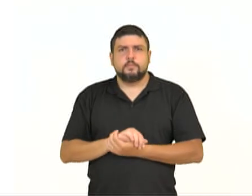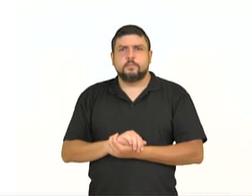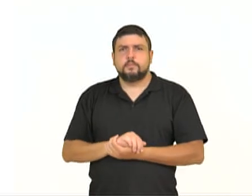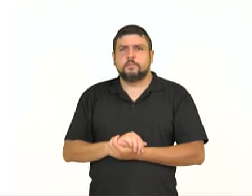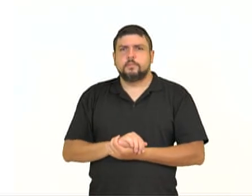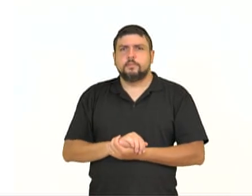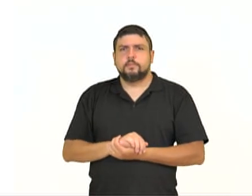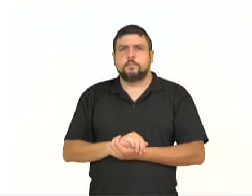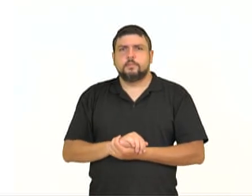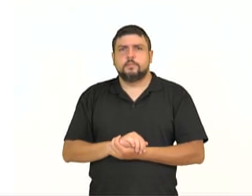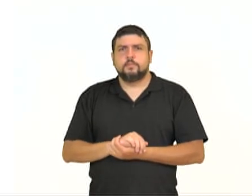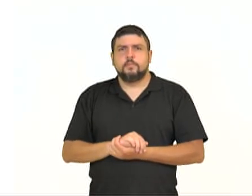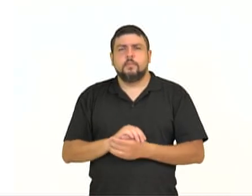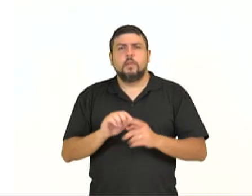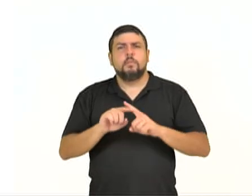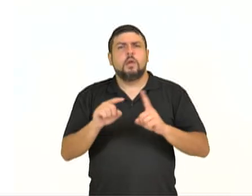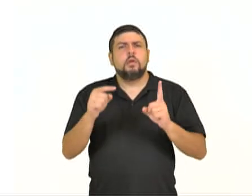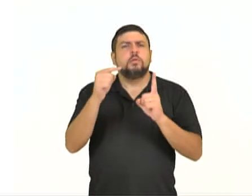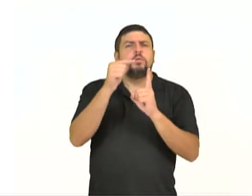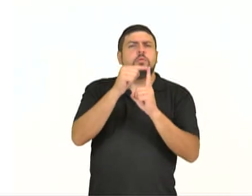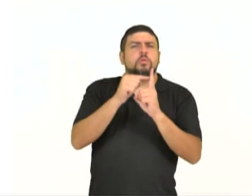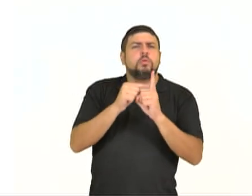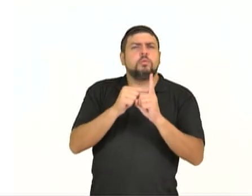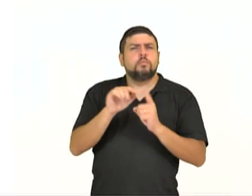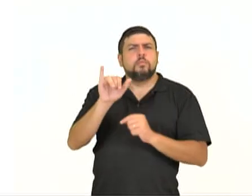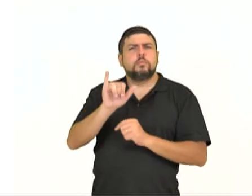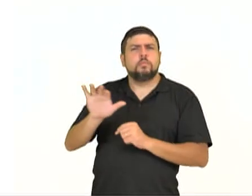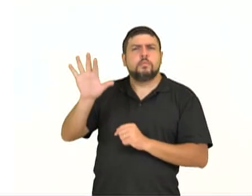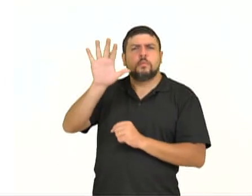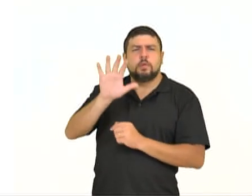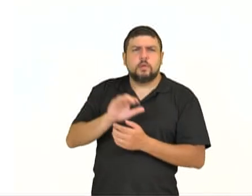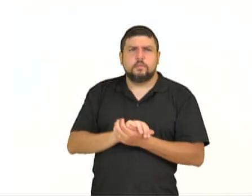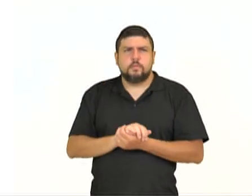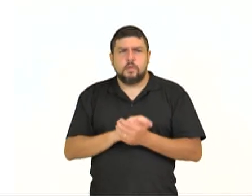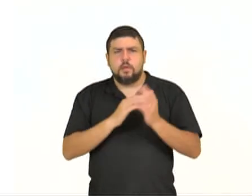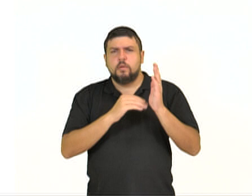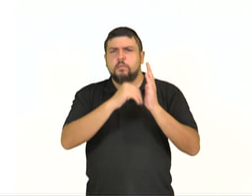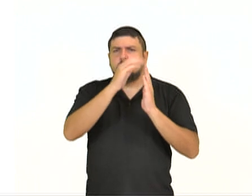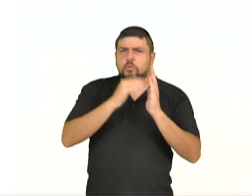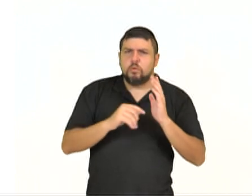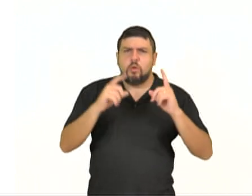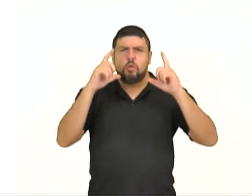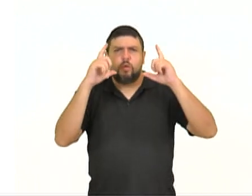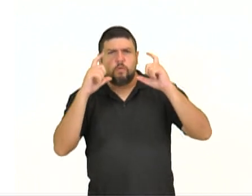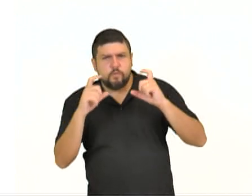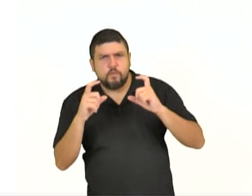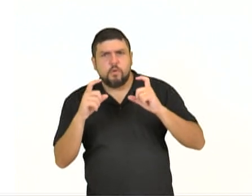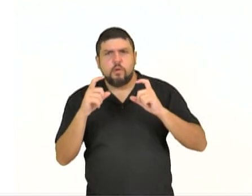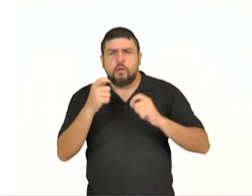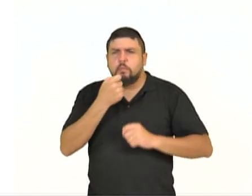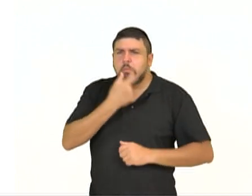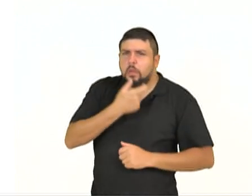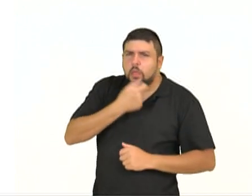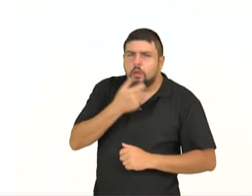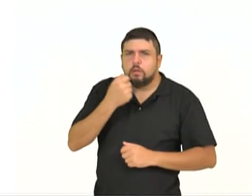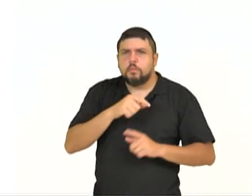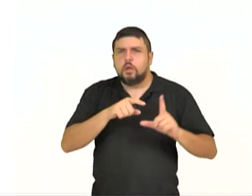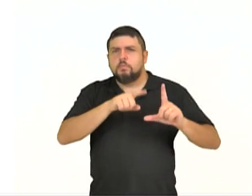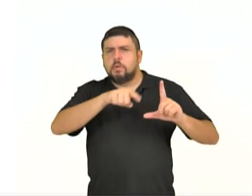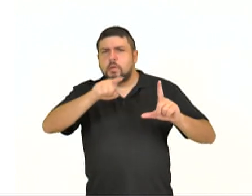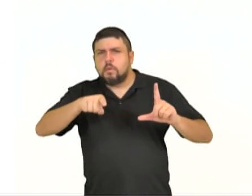Mas antes, quais são os tipos de imagens? Os principais, pintura, fotografia, meme, gráfico,